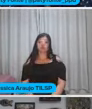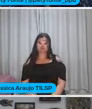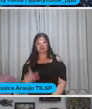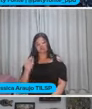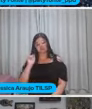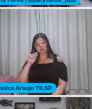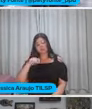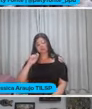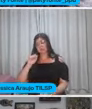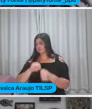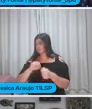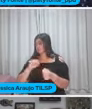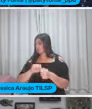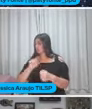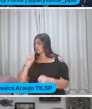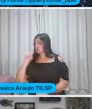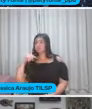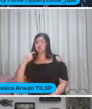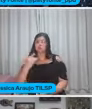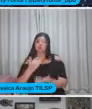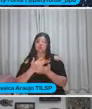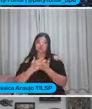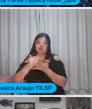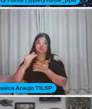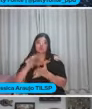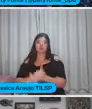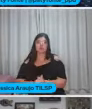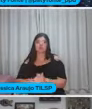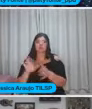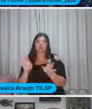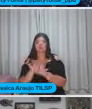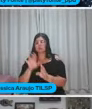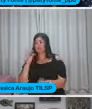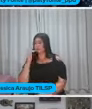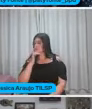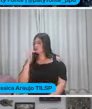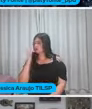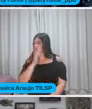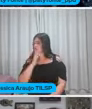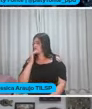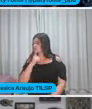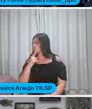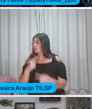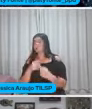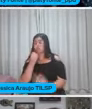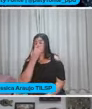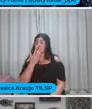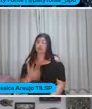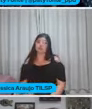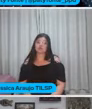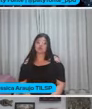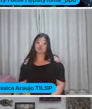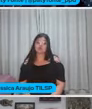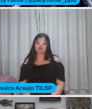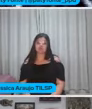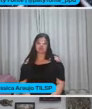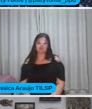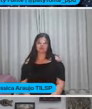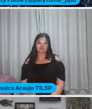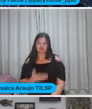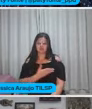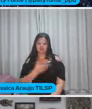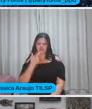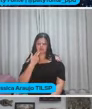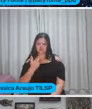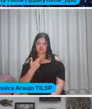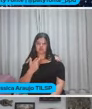fazer E que depois que você começa Também é uma delícia Porque é muito gratificante Tem uma colega que está falando